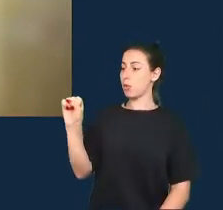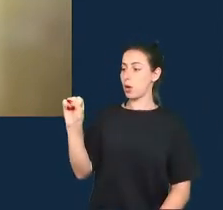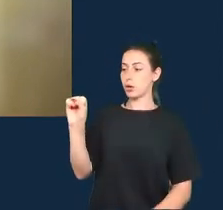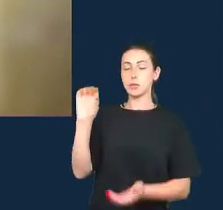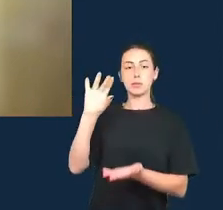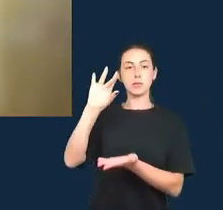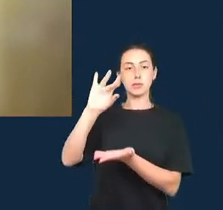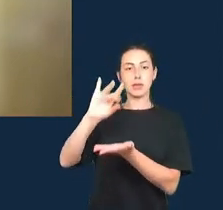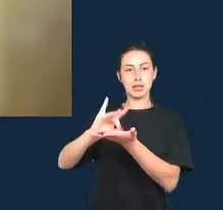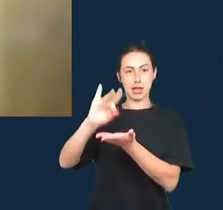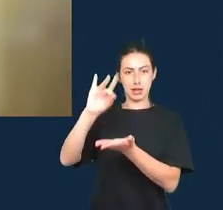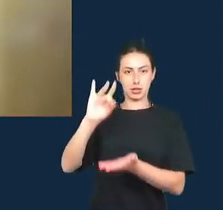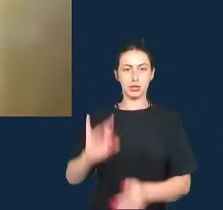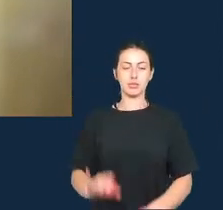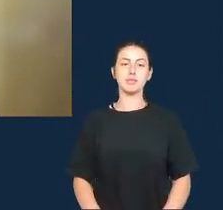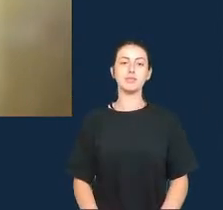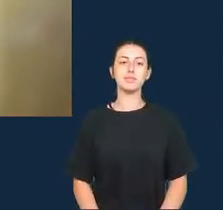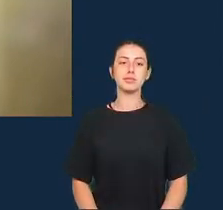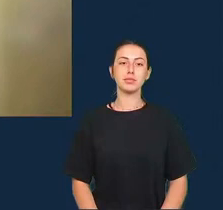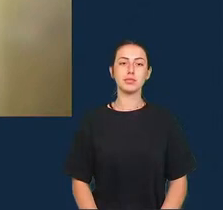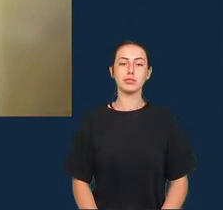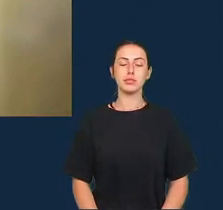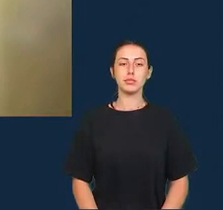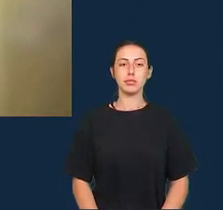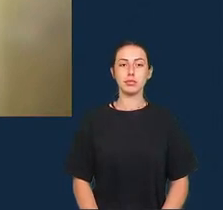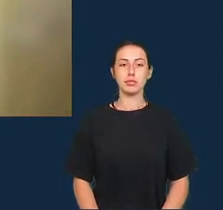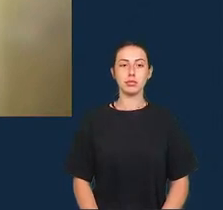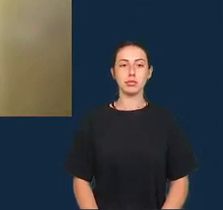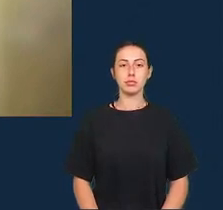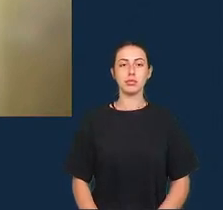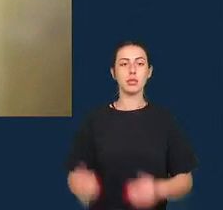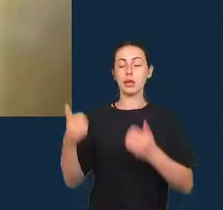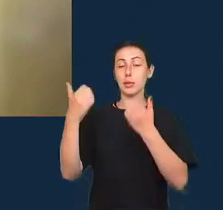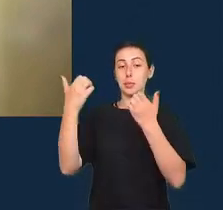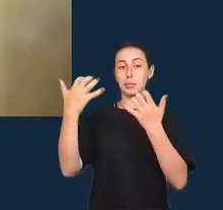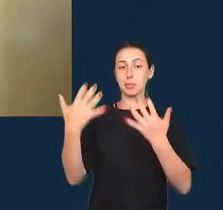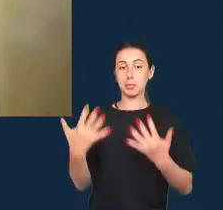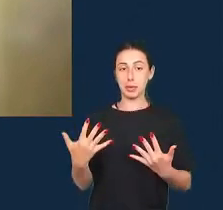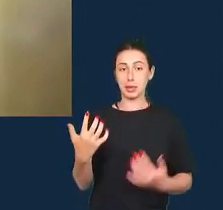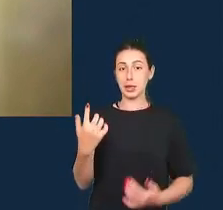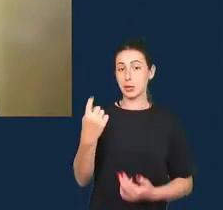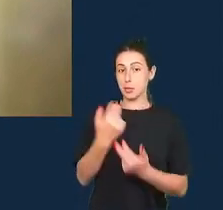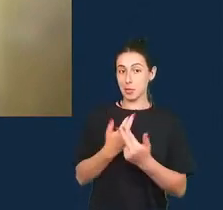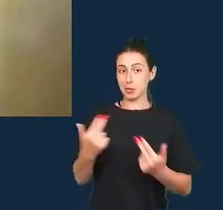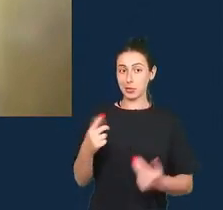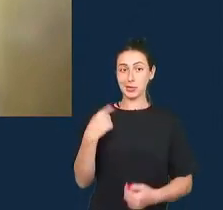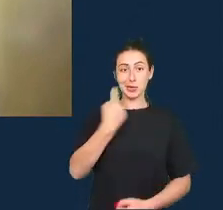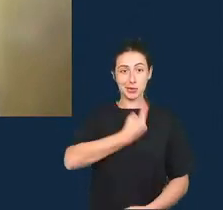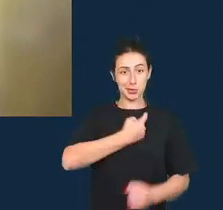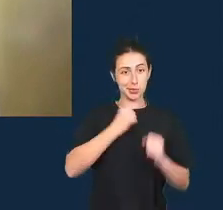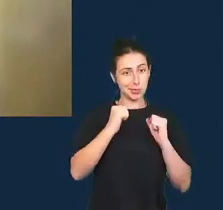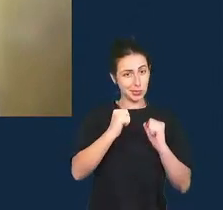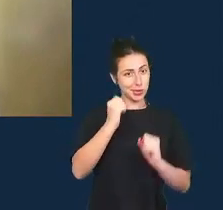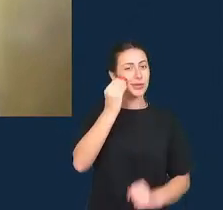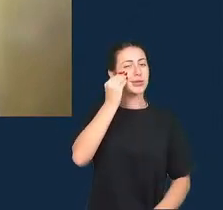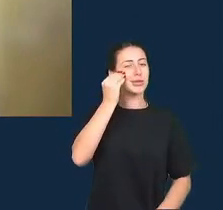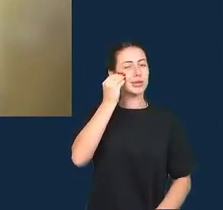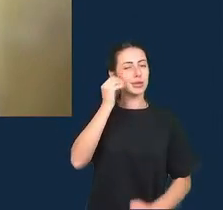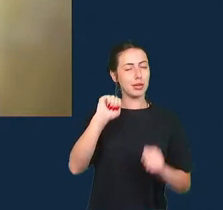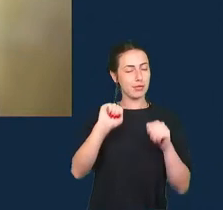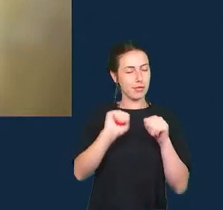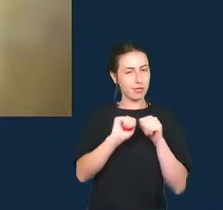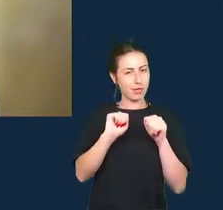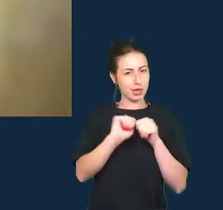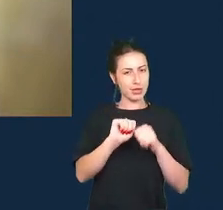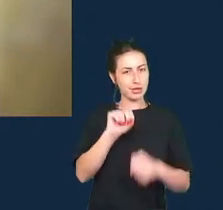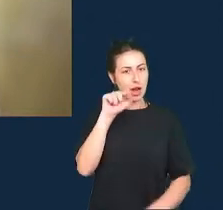o filósofo da pós-verdade ele disse que uma das coisas que podemos tentar fazer nessa situação e também com relação à